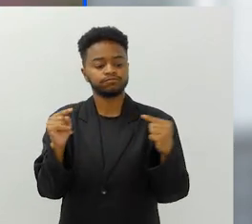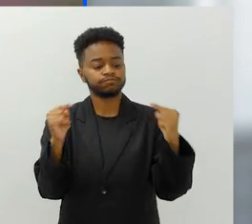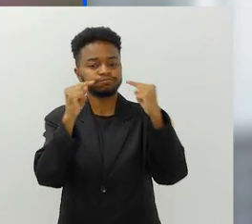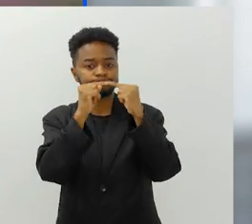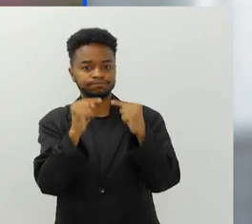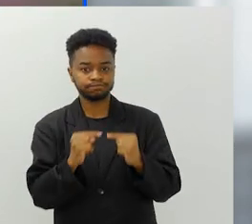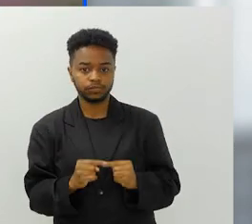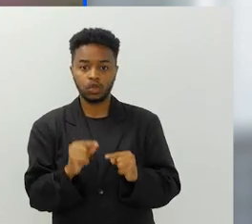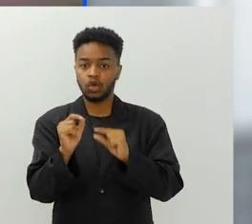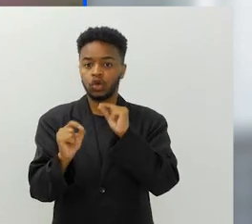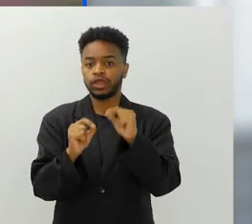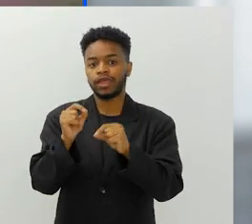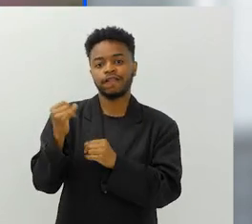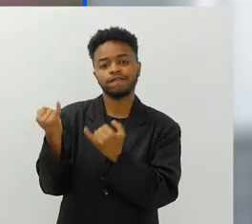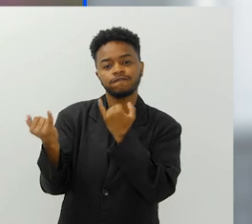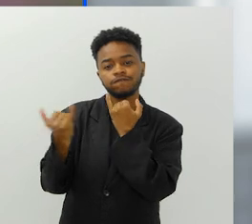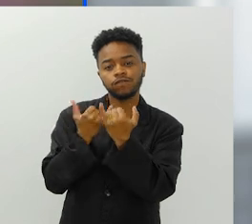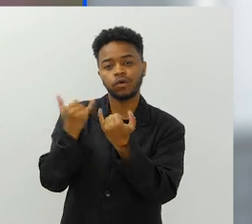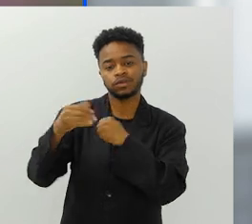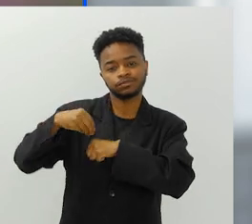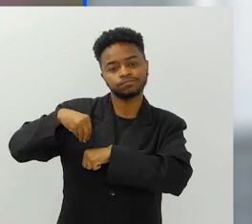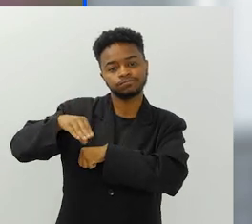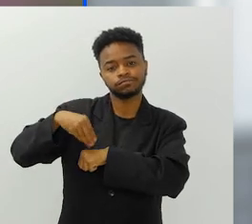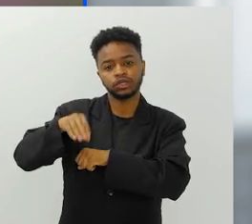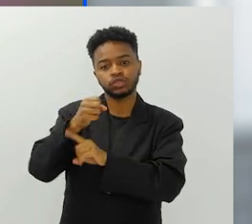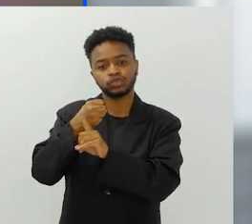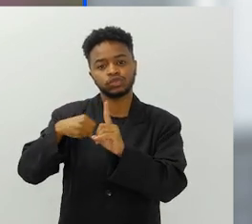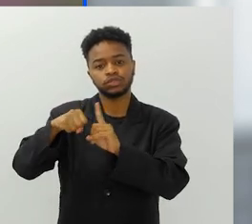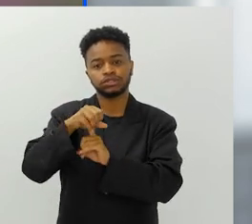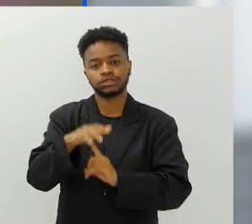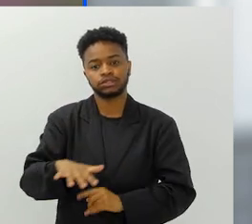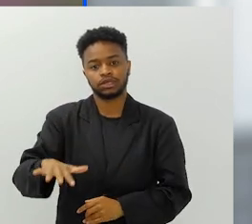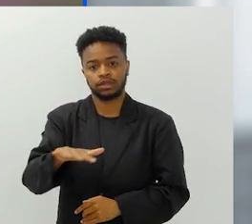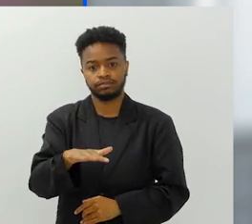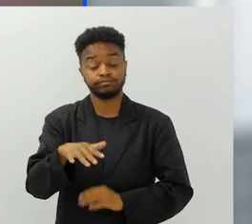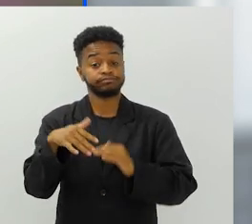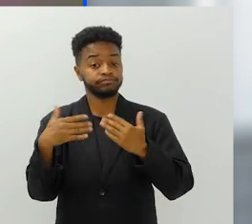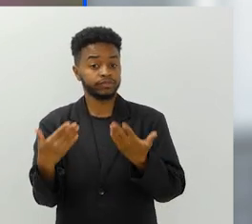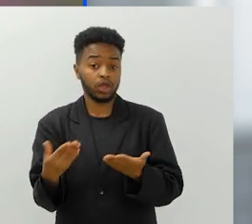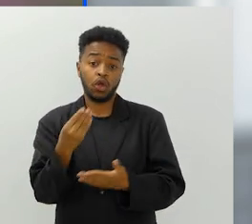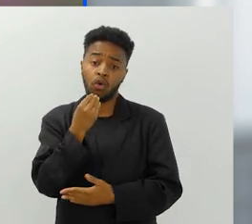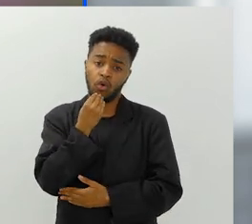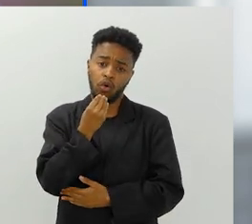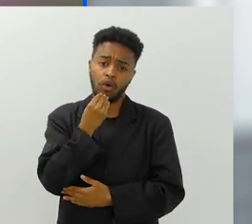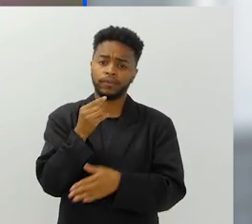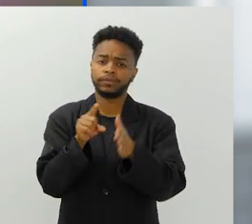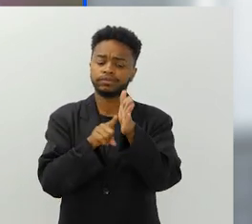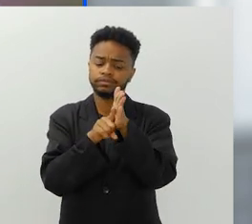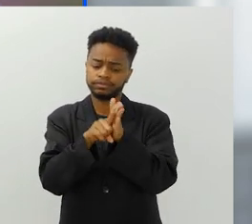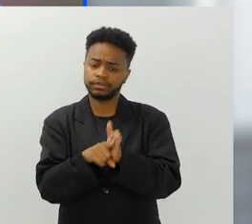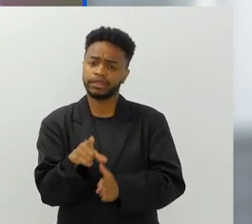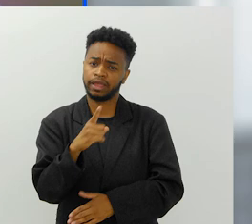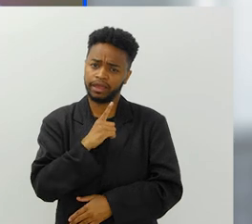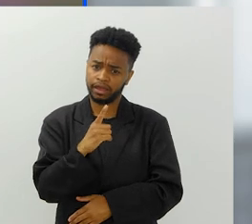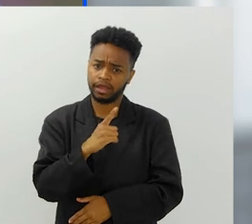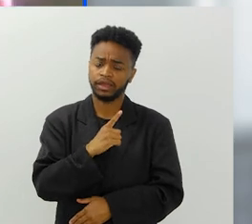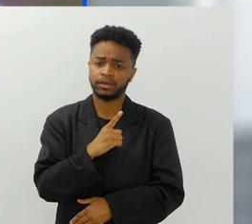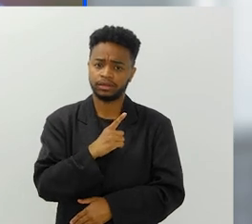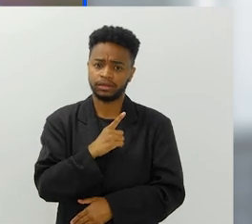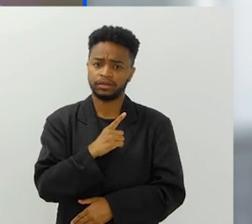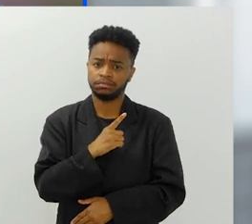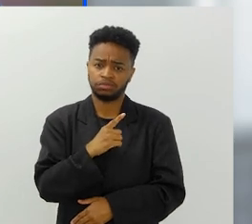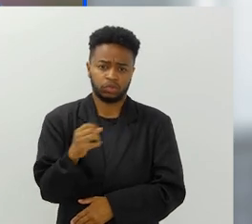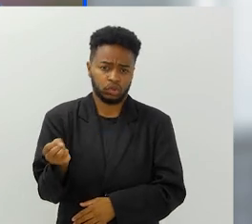esse tipo de informação para a sociedade de uma forma geral. Então, é claro, existem pesquisas